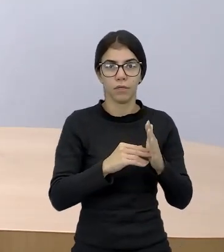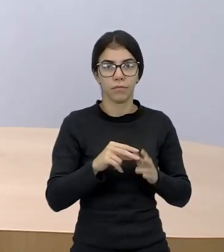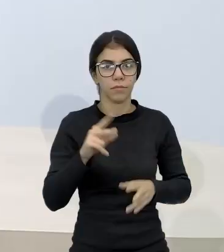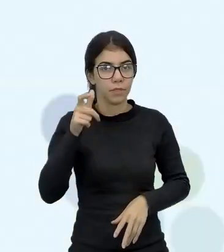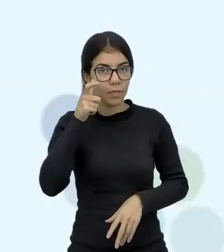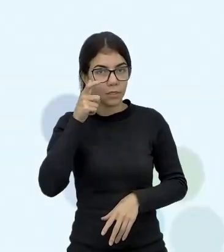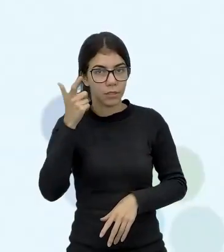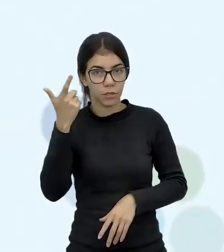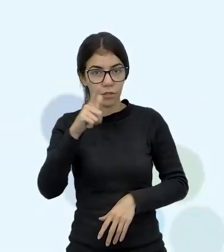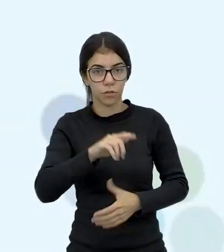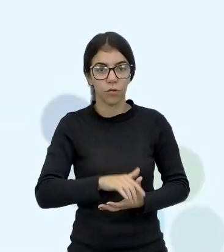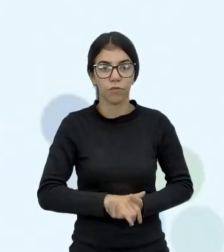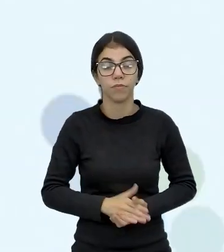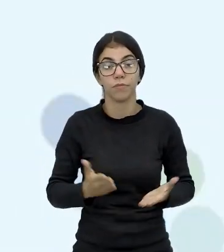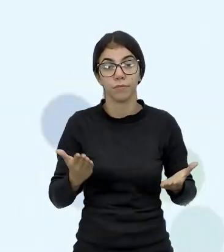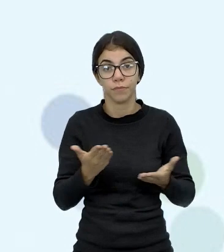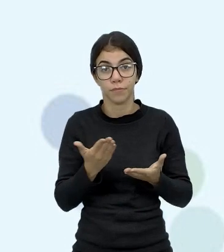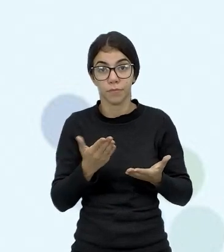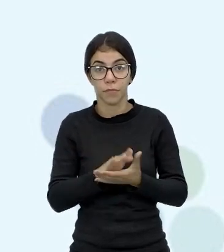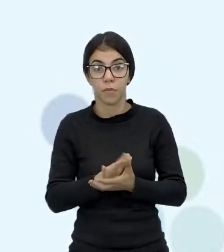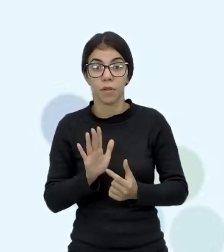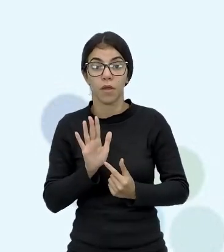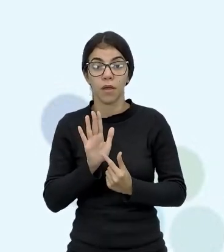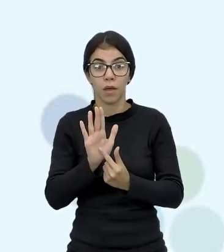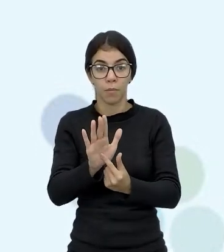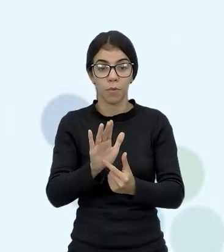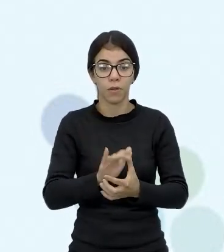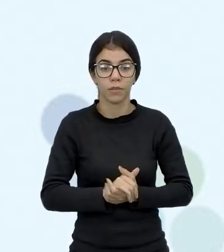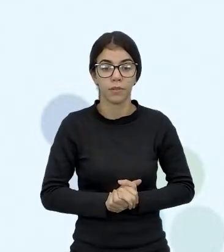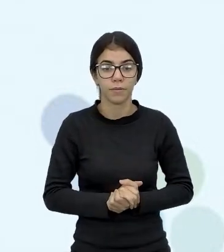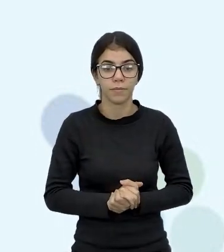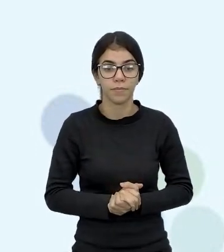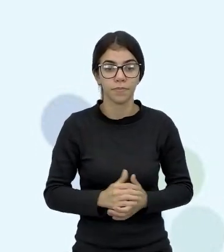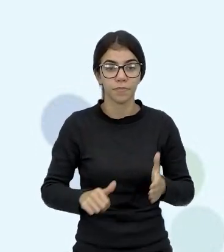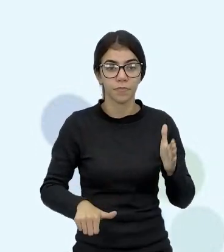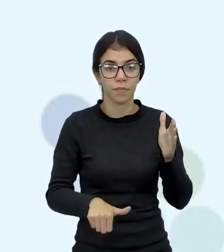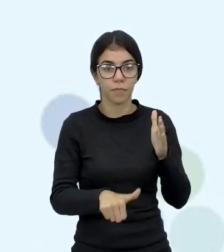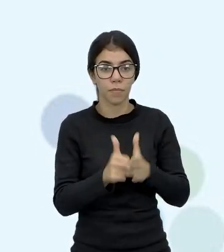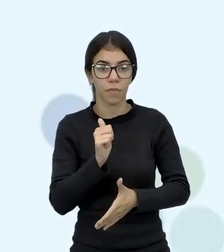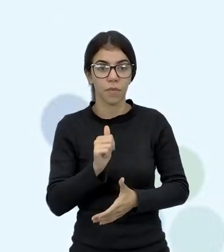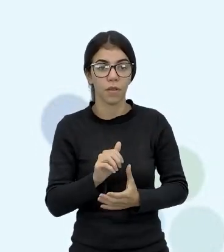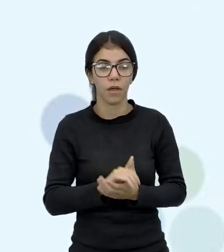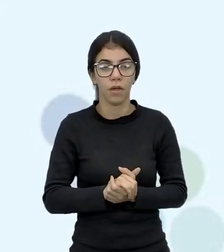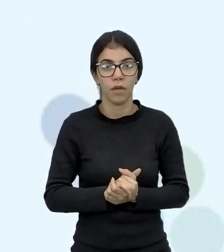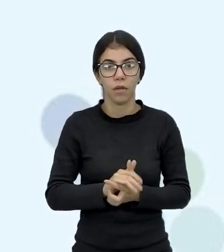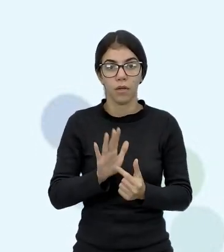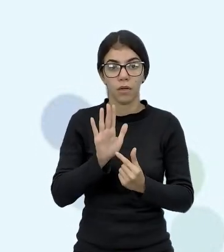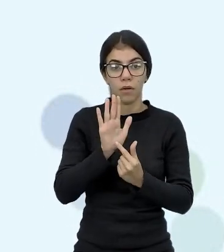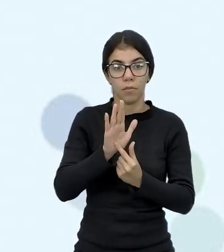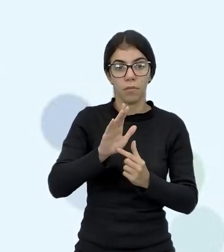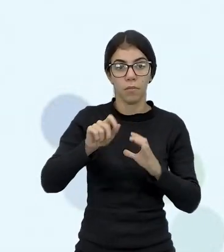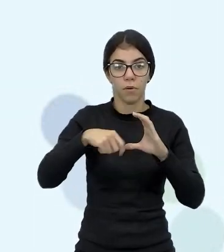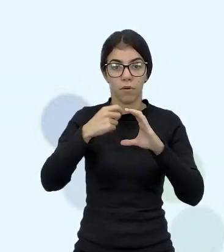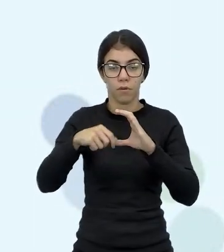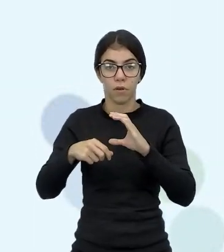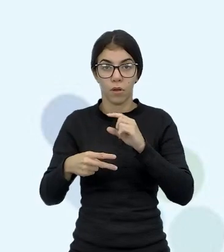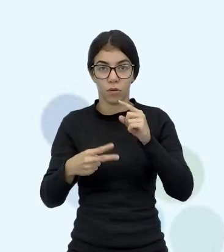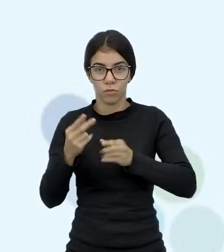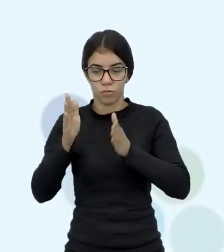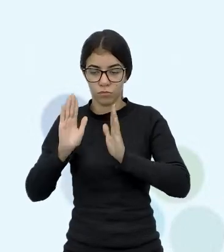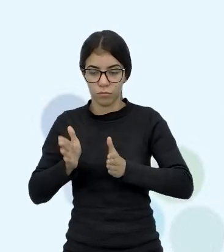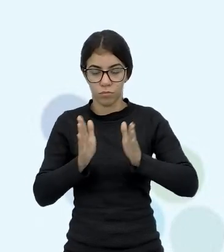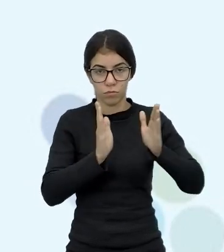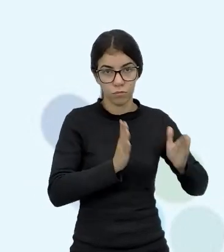Muito bem. Agora vamos falar sobre a amostra, tá? Primeira coisa. A amostra de vídeo pode ser dividida em duas etapas,